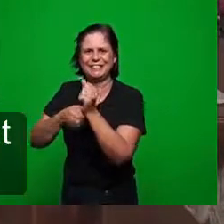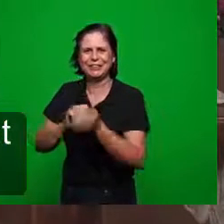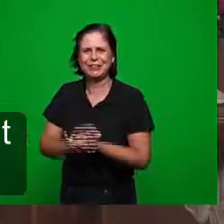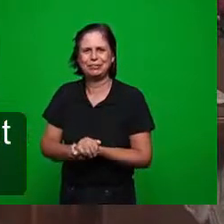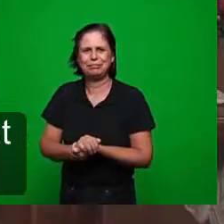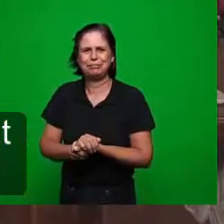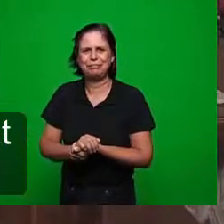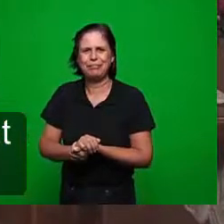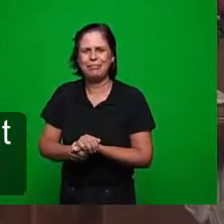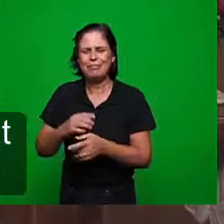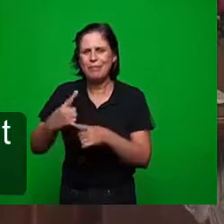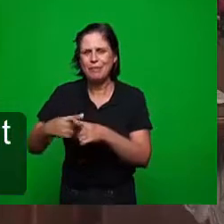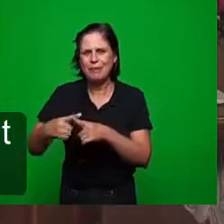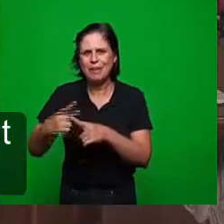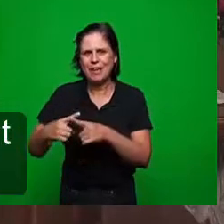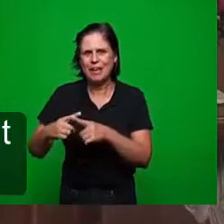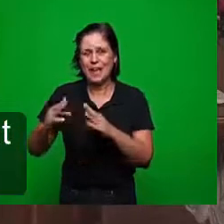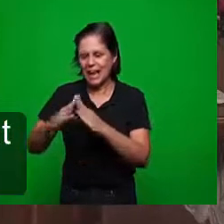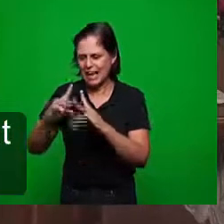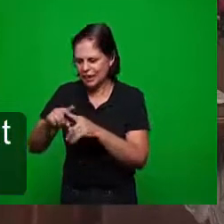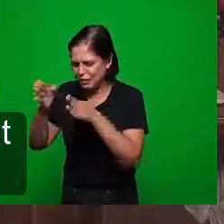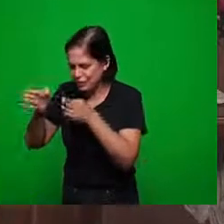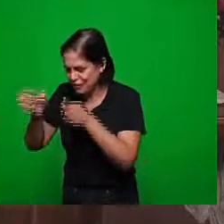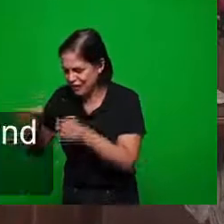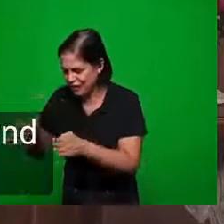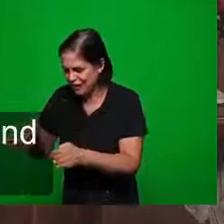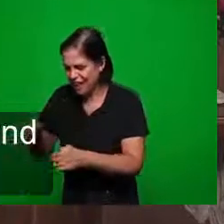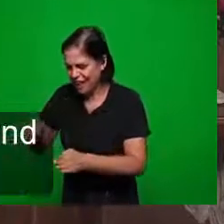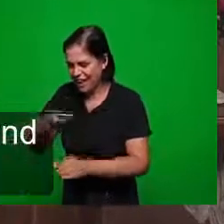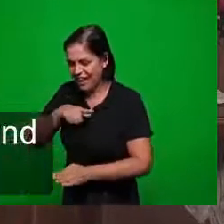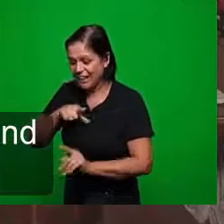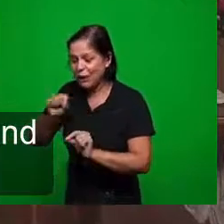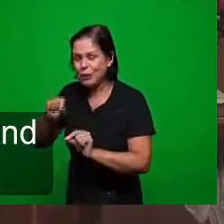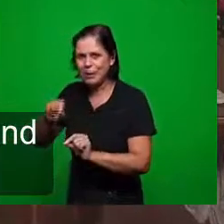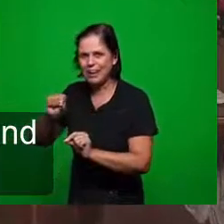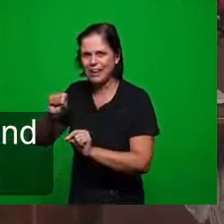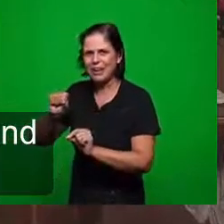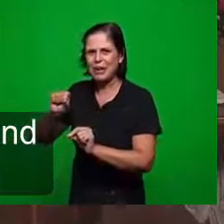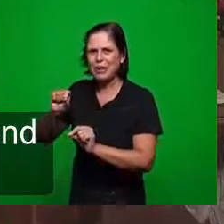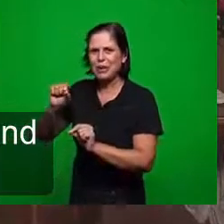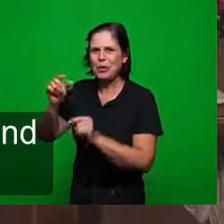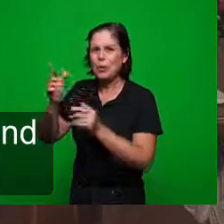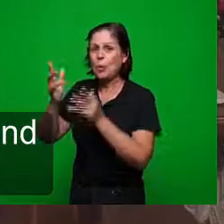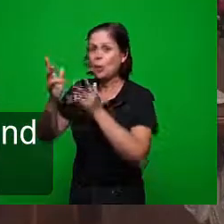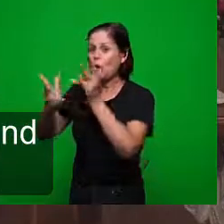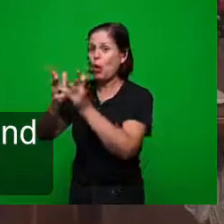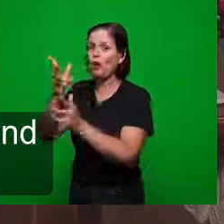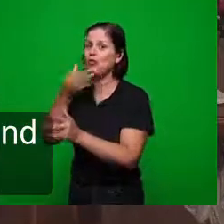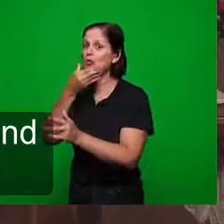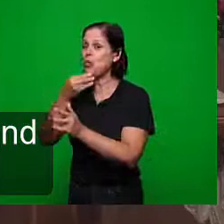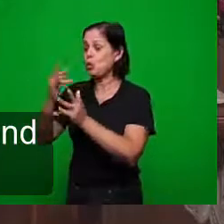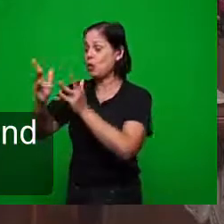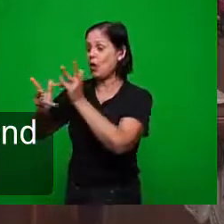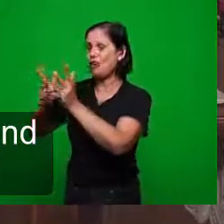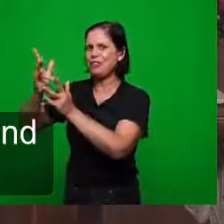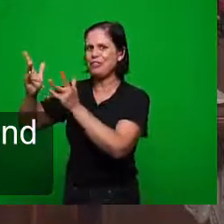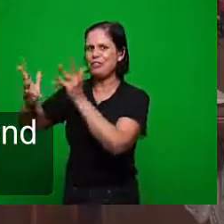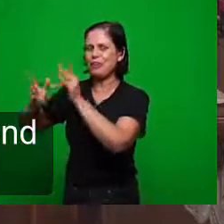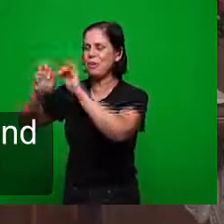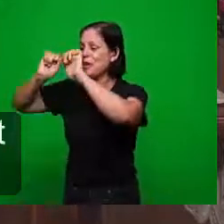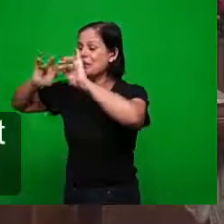porque ela recebe o adorno que vem do noivo são as festas de salvação